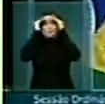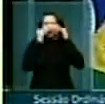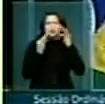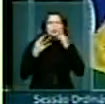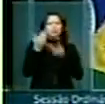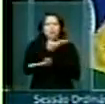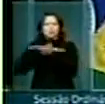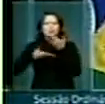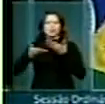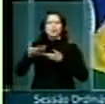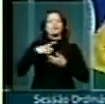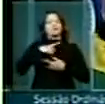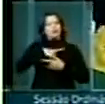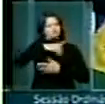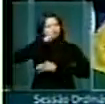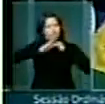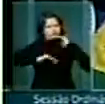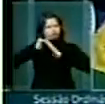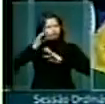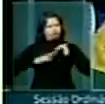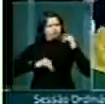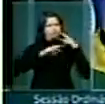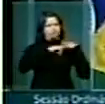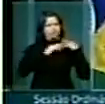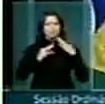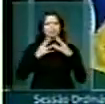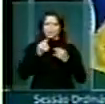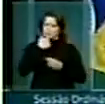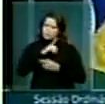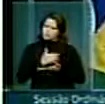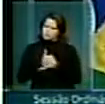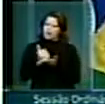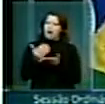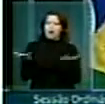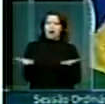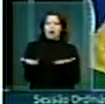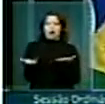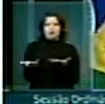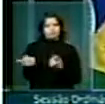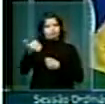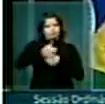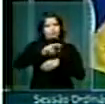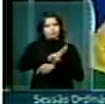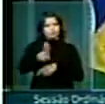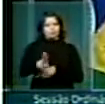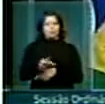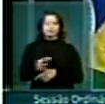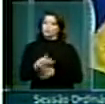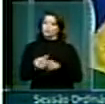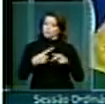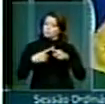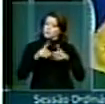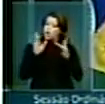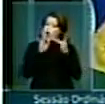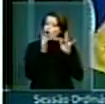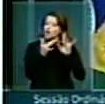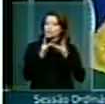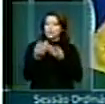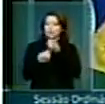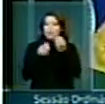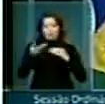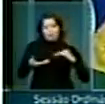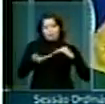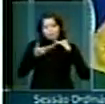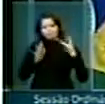e, pelo que sei, tem competência para assumir o cargo que foi indicado. Agora é preciso ter este contato mais próximo com o Congresso